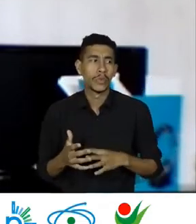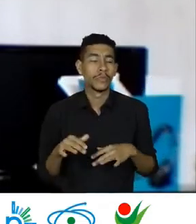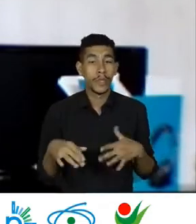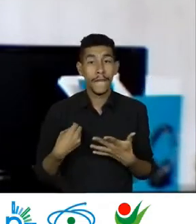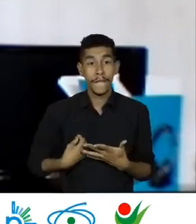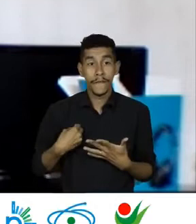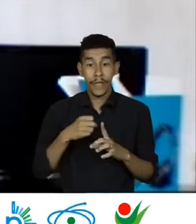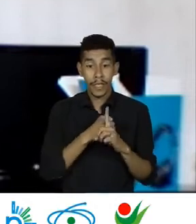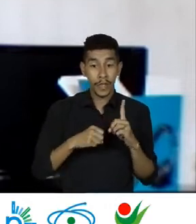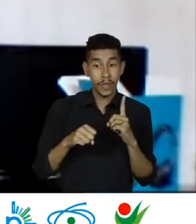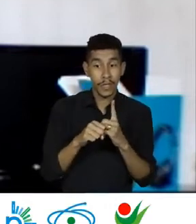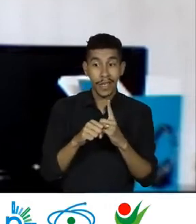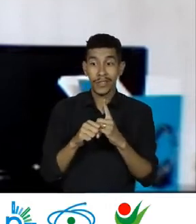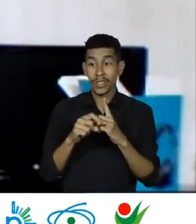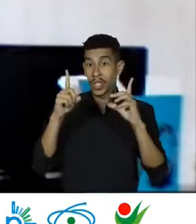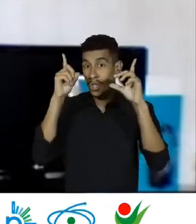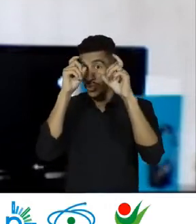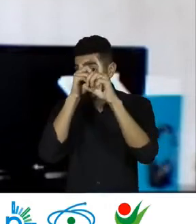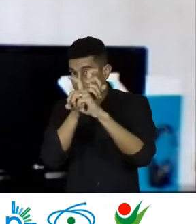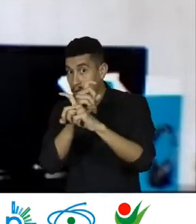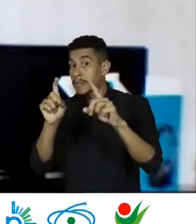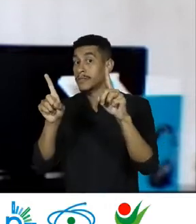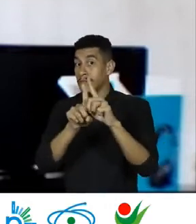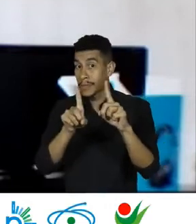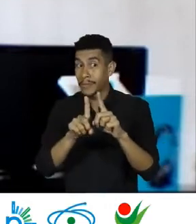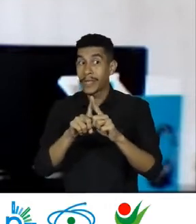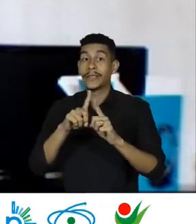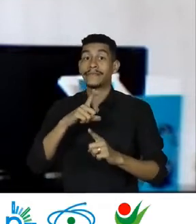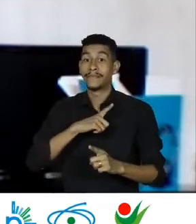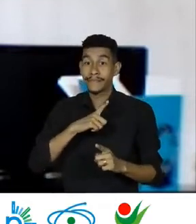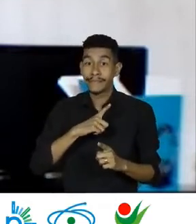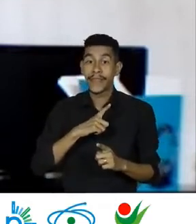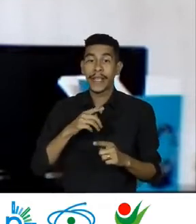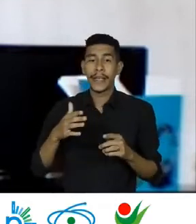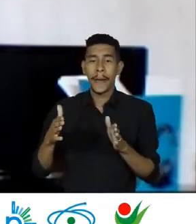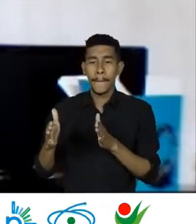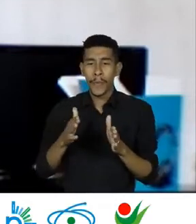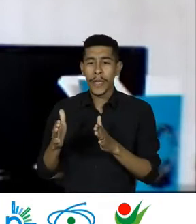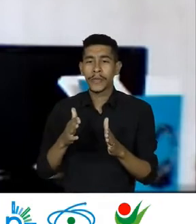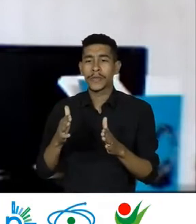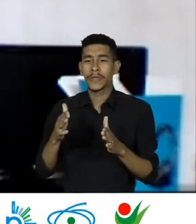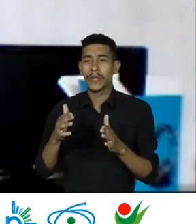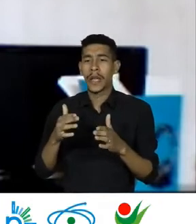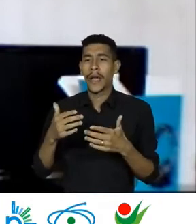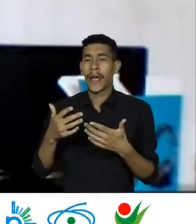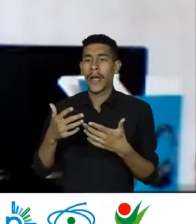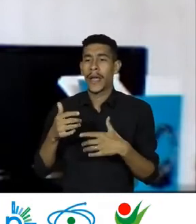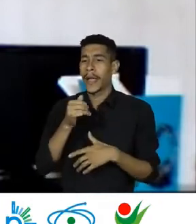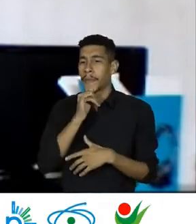Ela é muito Conflito E ela é muita Também busca Por algumas situações De coesão Então a gente Tem que ver Às Os